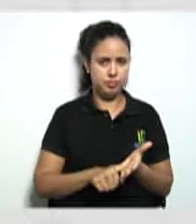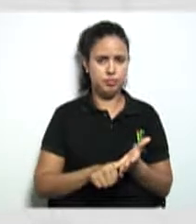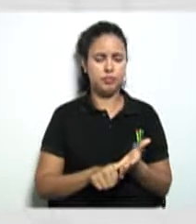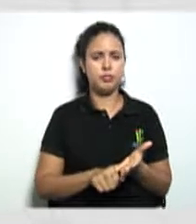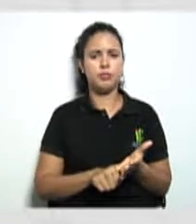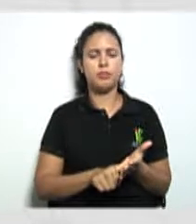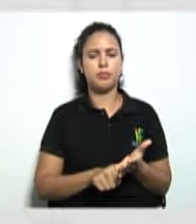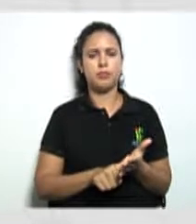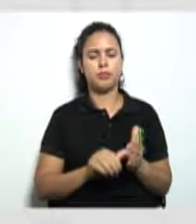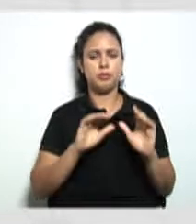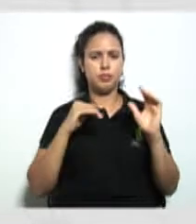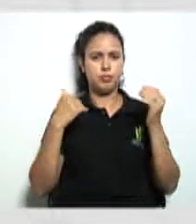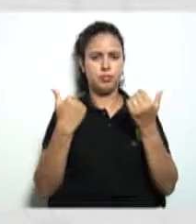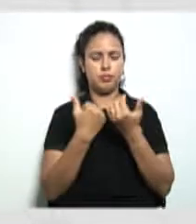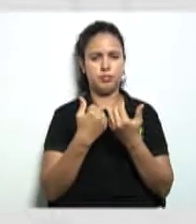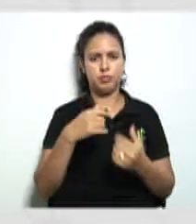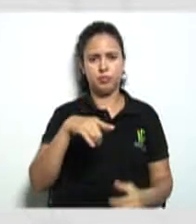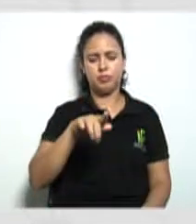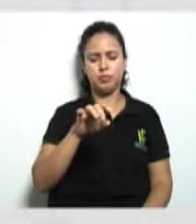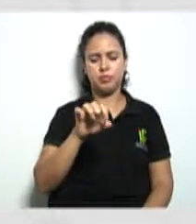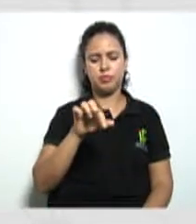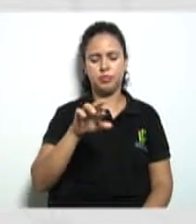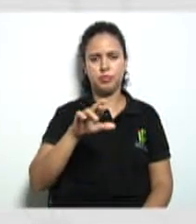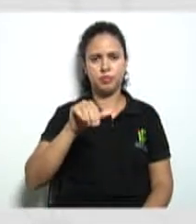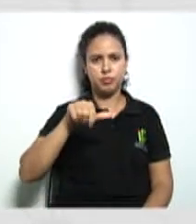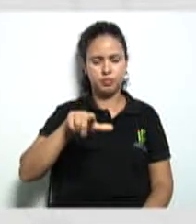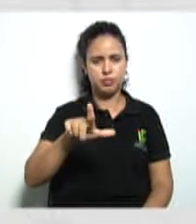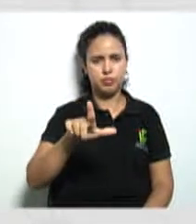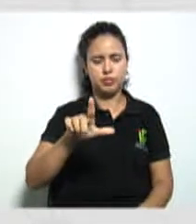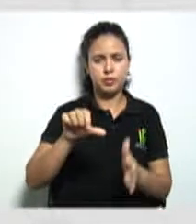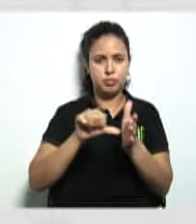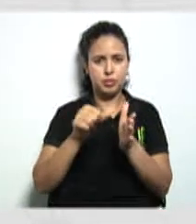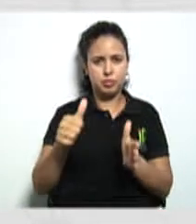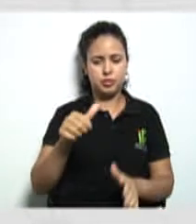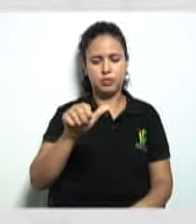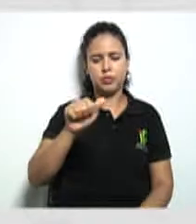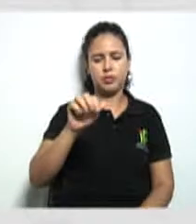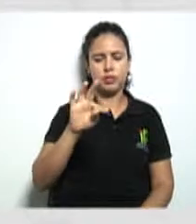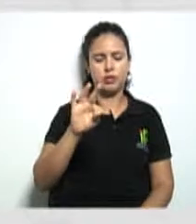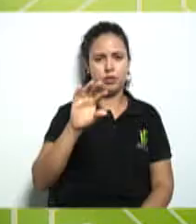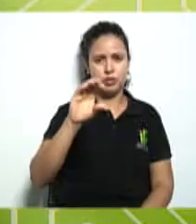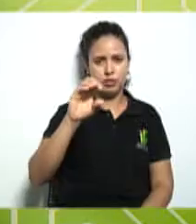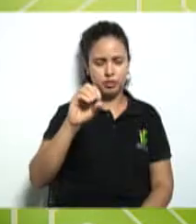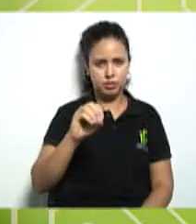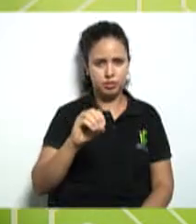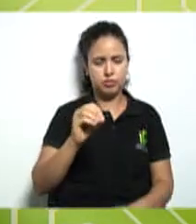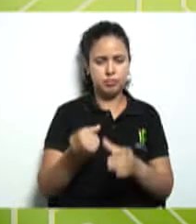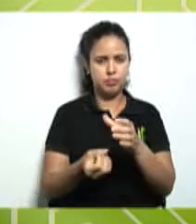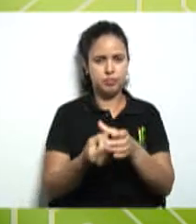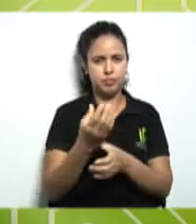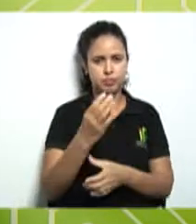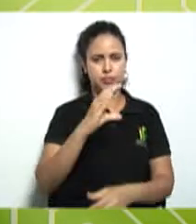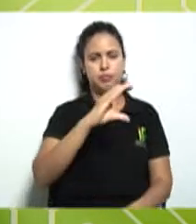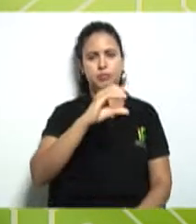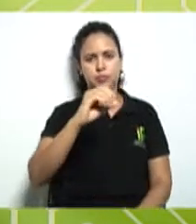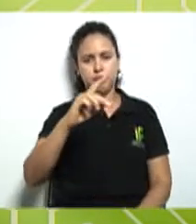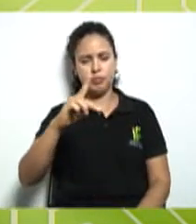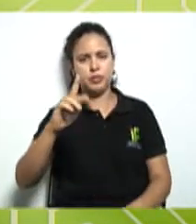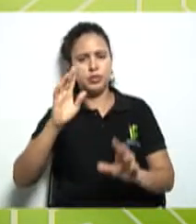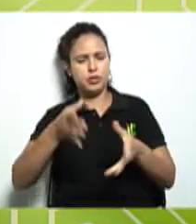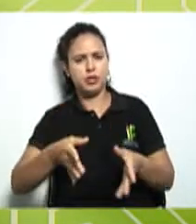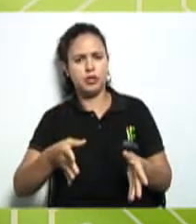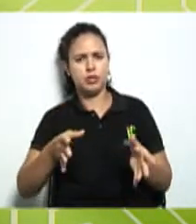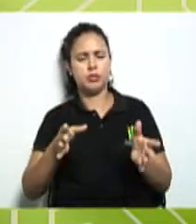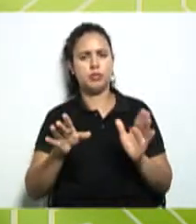momento da assembleia geral que é o momento que está sendo o primeiro ato o primeiro momento para a constituição depois de todo aquele diagnóstico